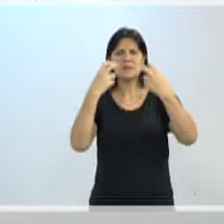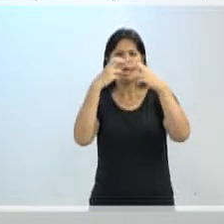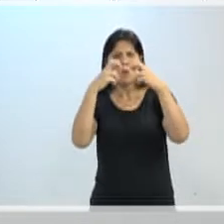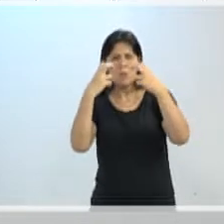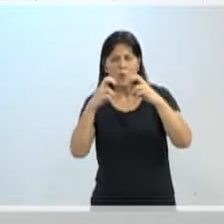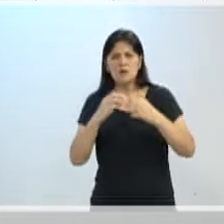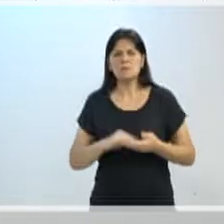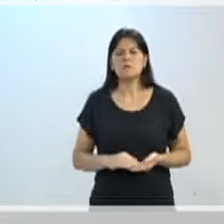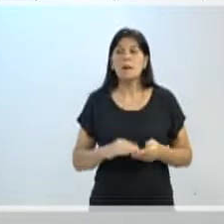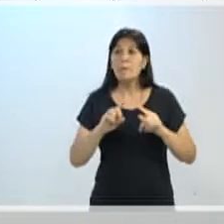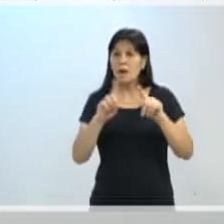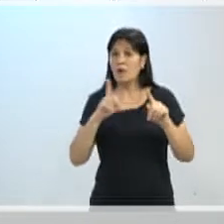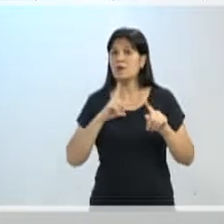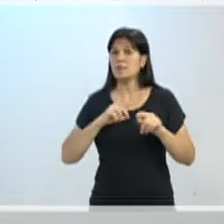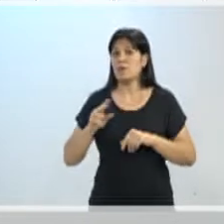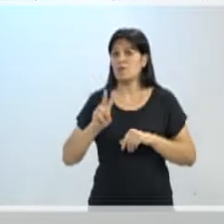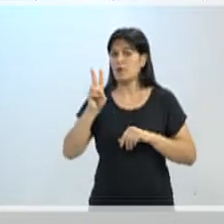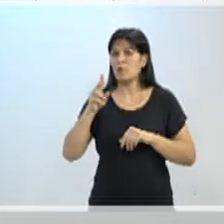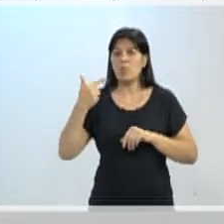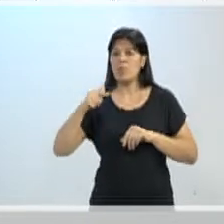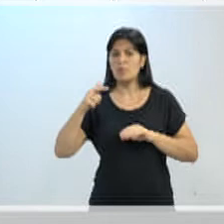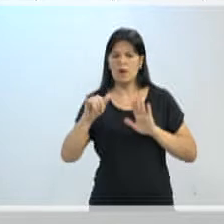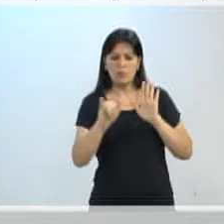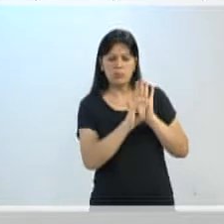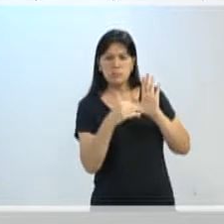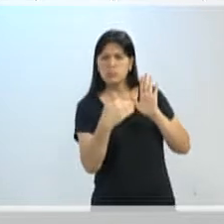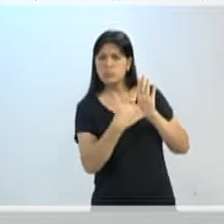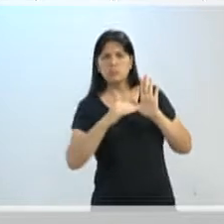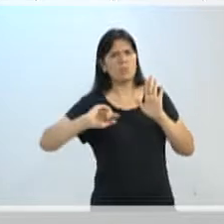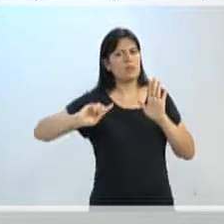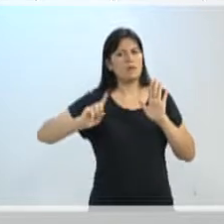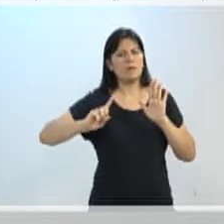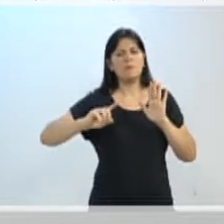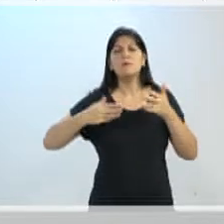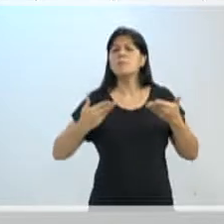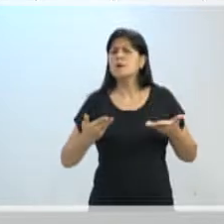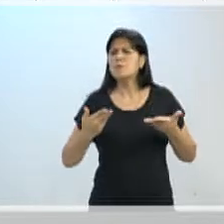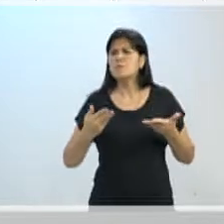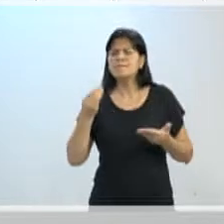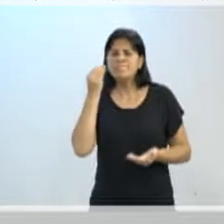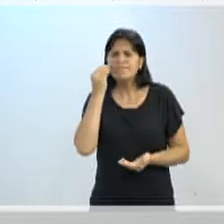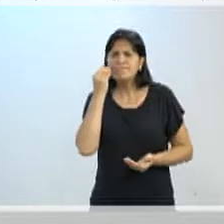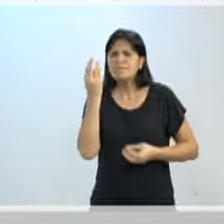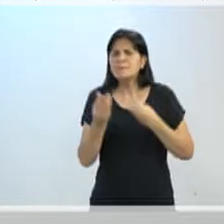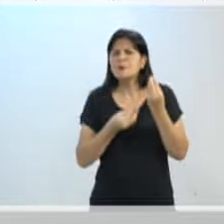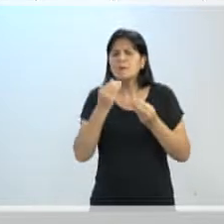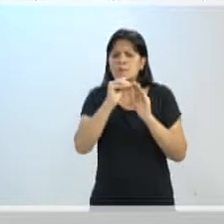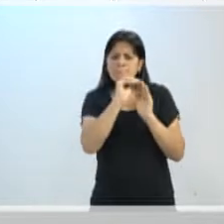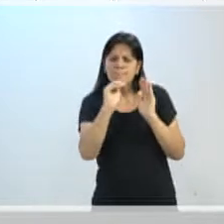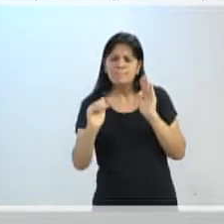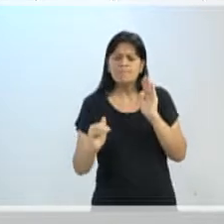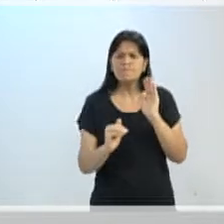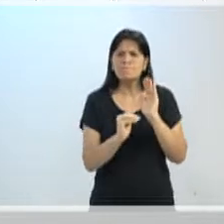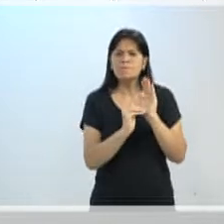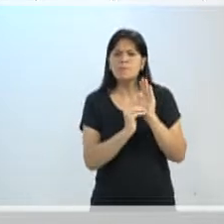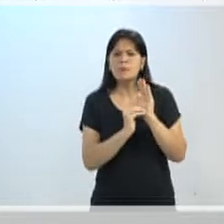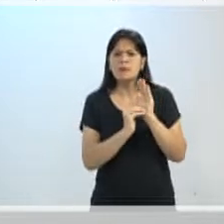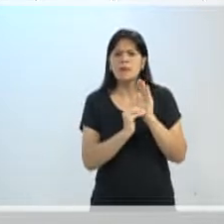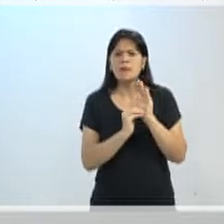não está no edital. Na redução de custos, nós temos que procurar trazer com que essa redução também influa na tarifa.